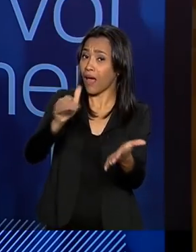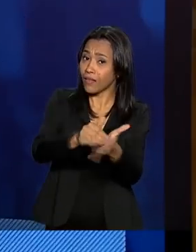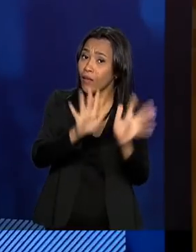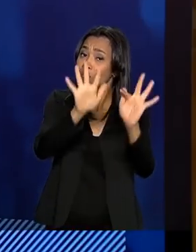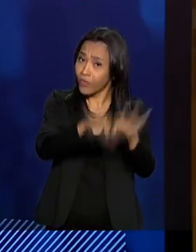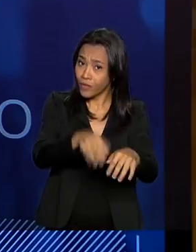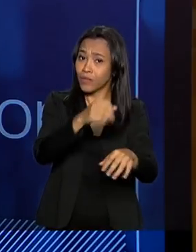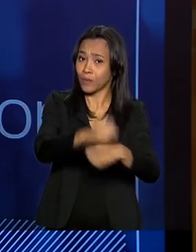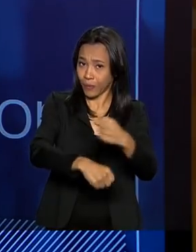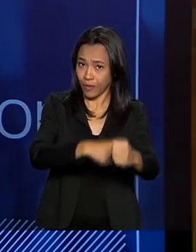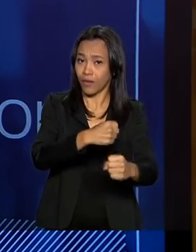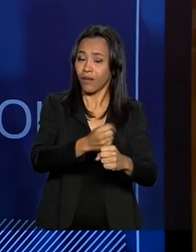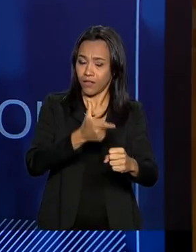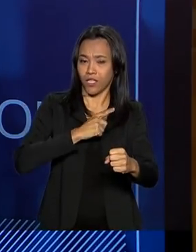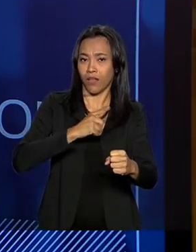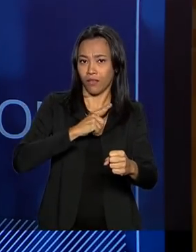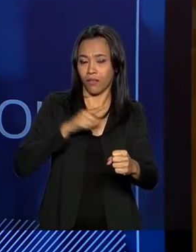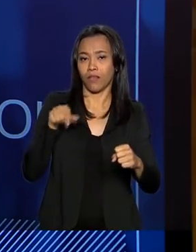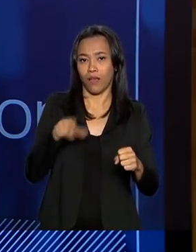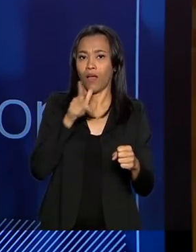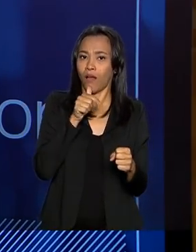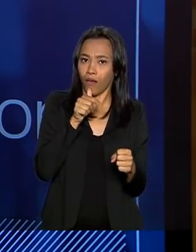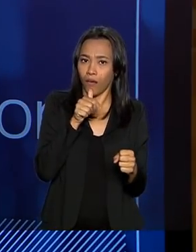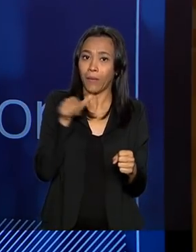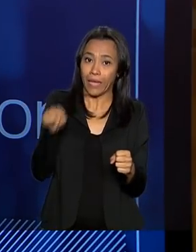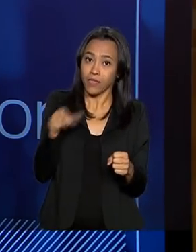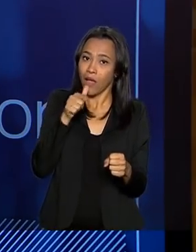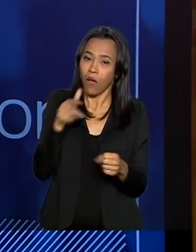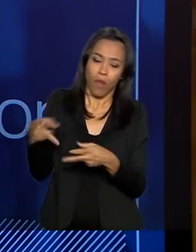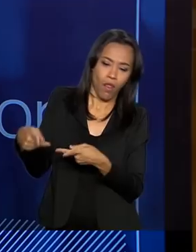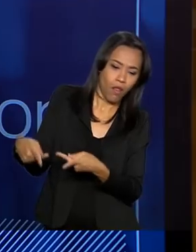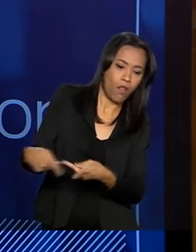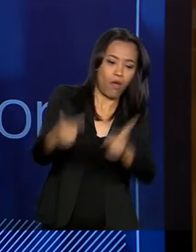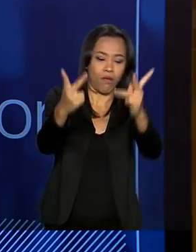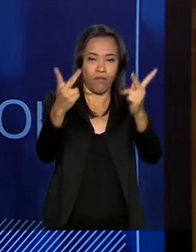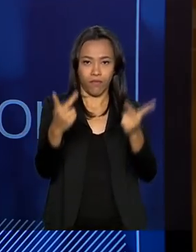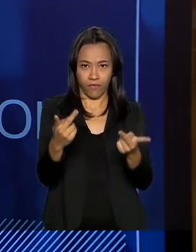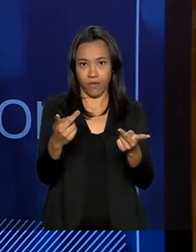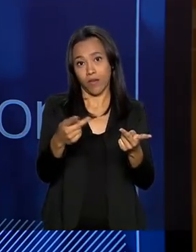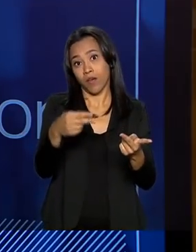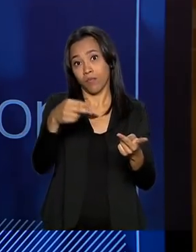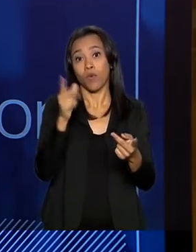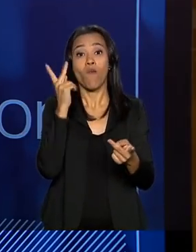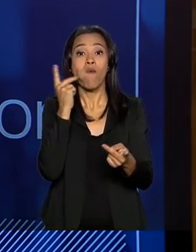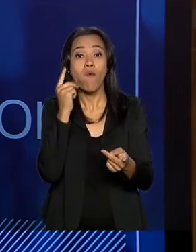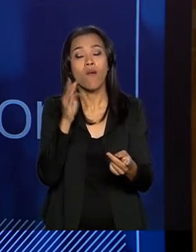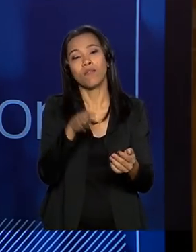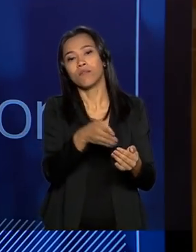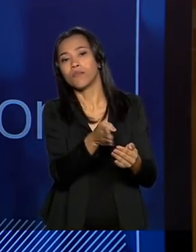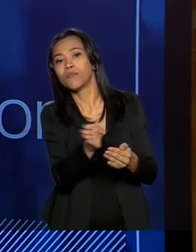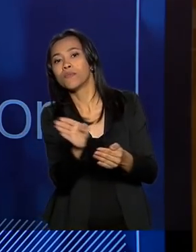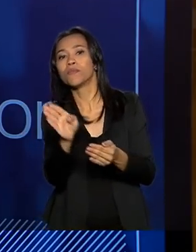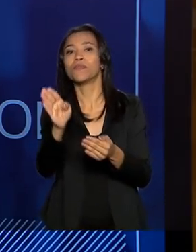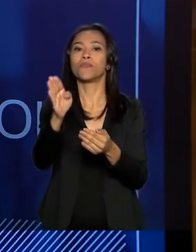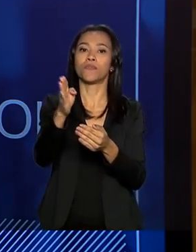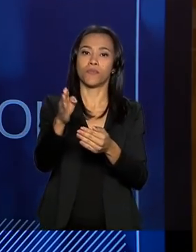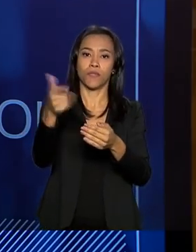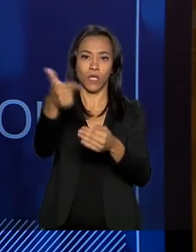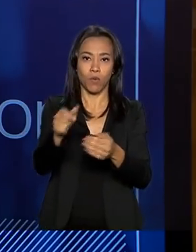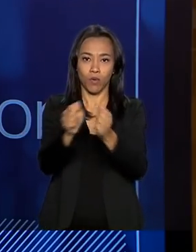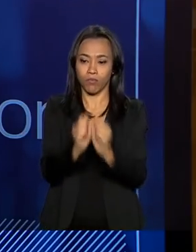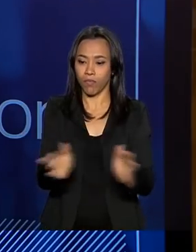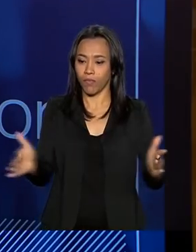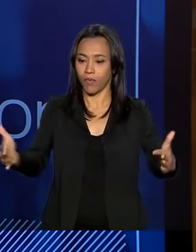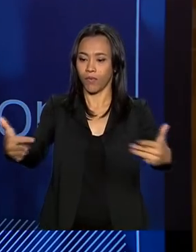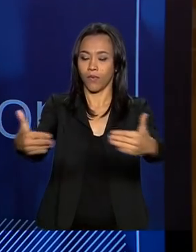tenhamos água no reservatório Jati e de lá essa água siga pelo cinturão das águas do Ceará, chegando ao açude Castanhão, que